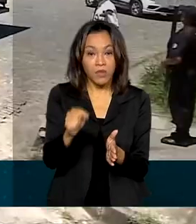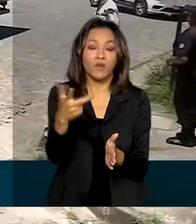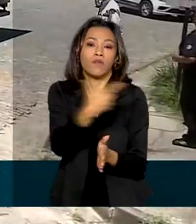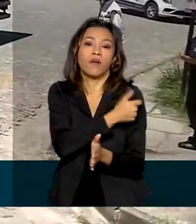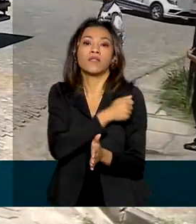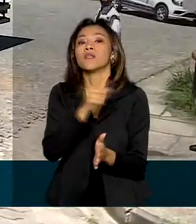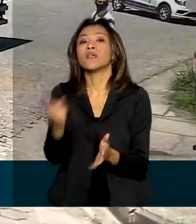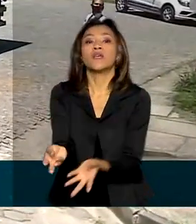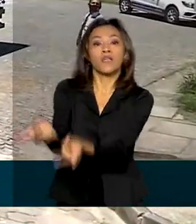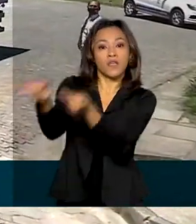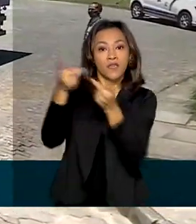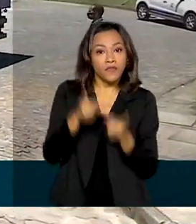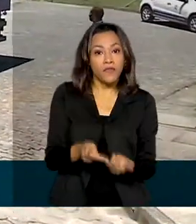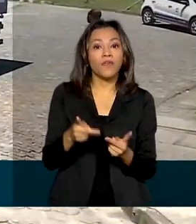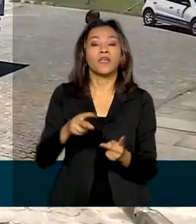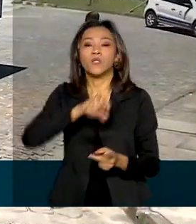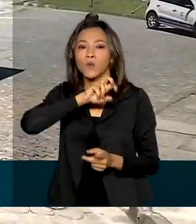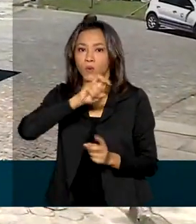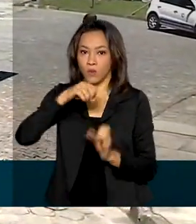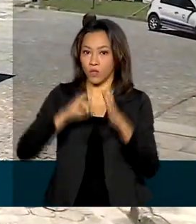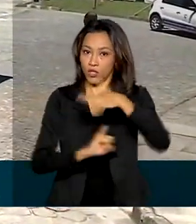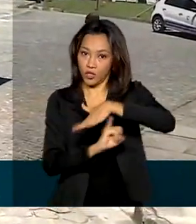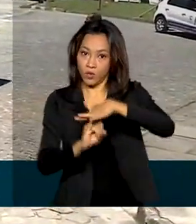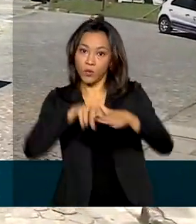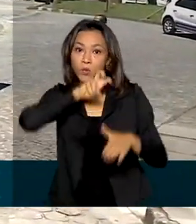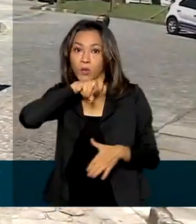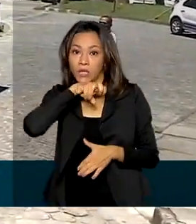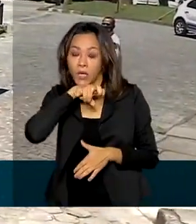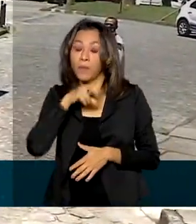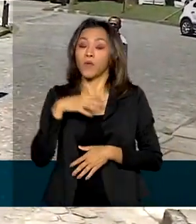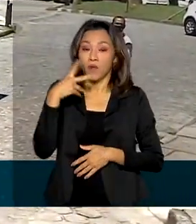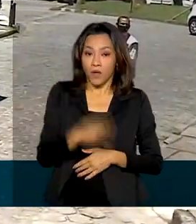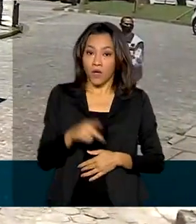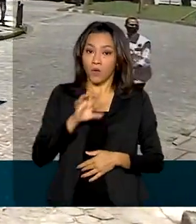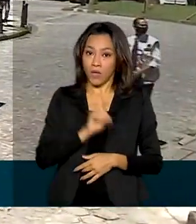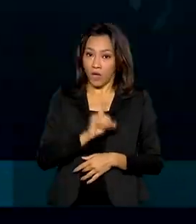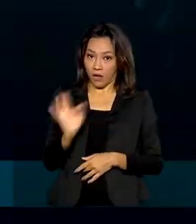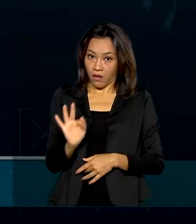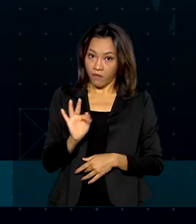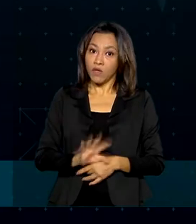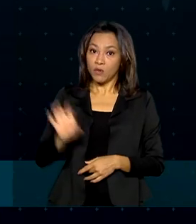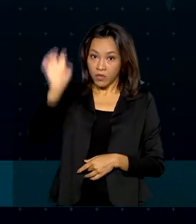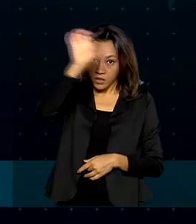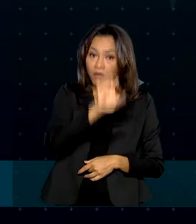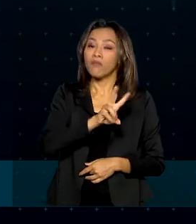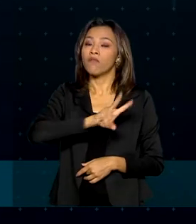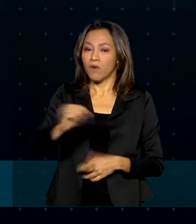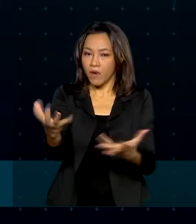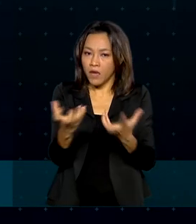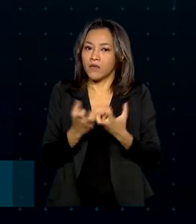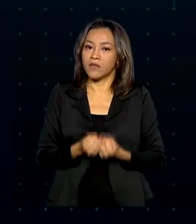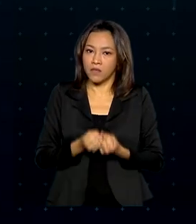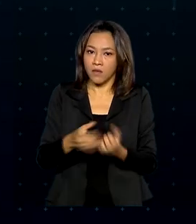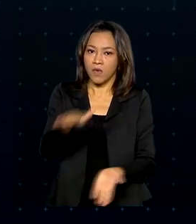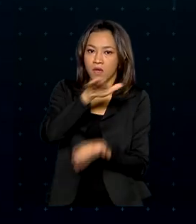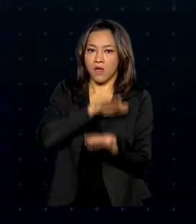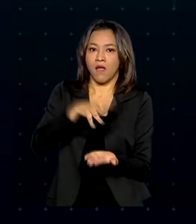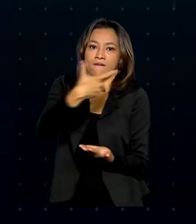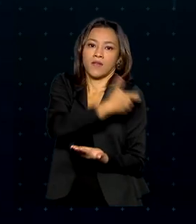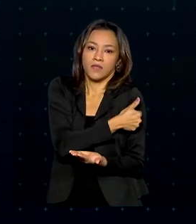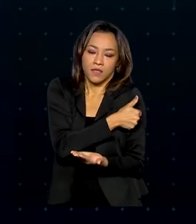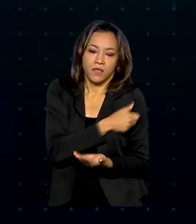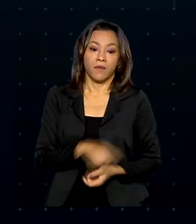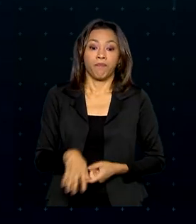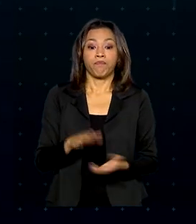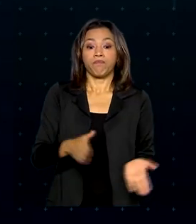Butantan. Todos os estados e o Distrito Federal vão receber o imunizante. O público priorizado para a distribuição